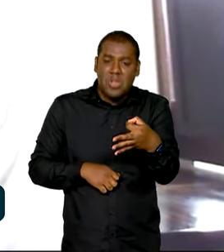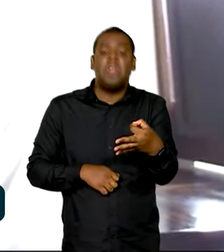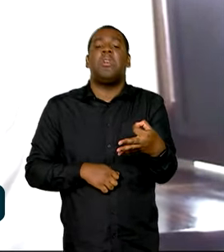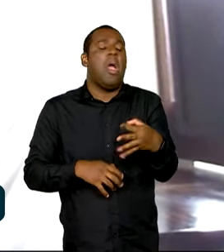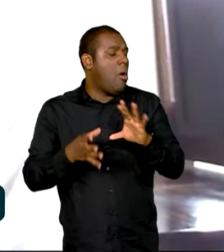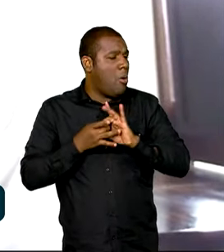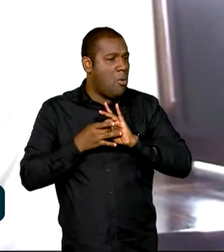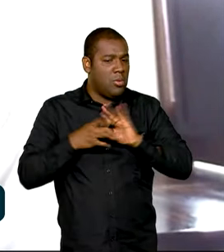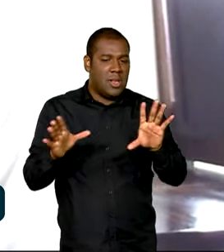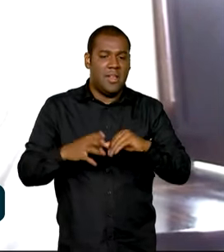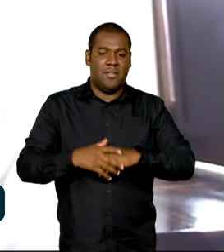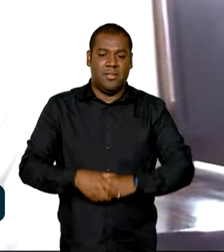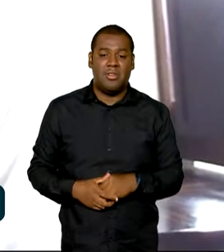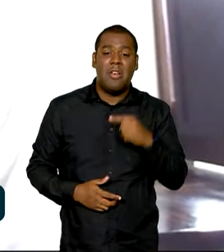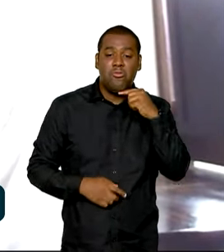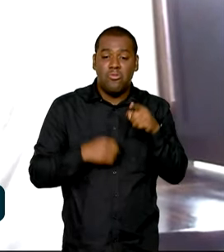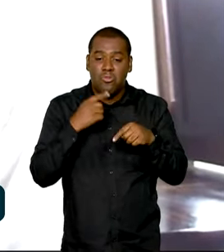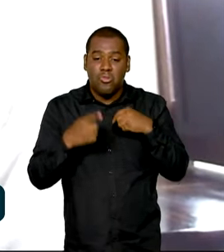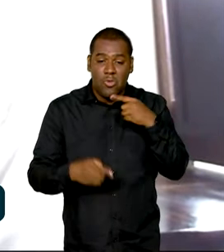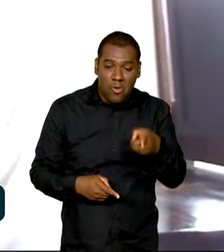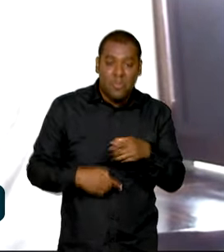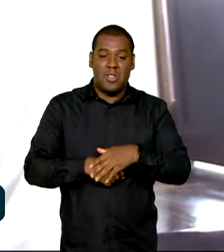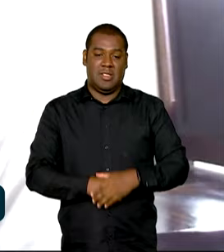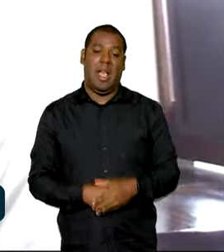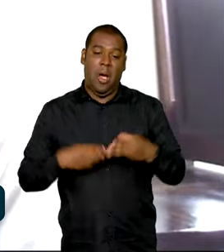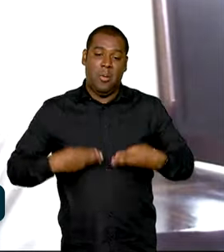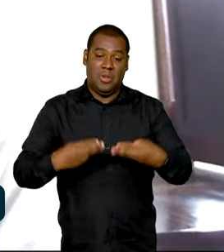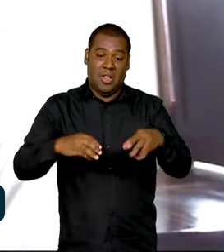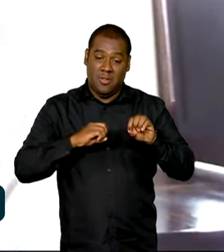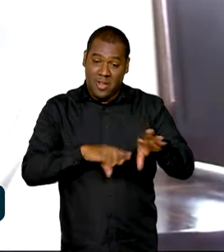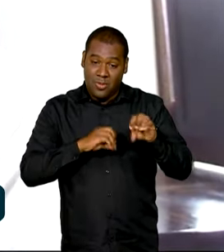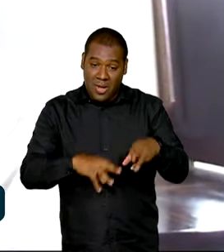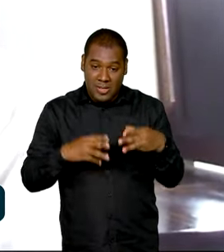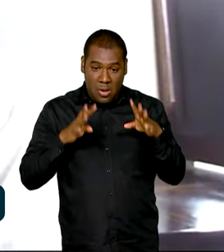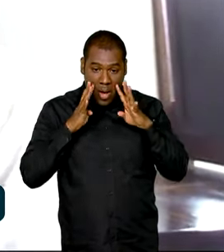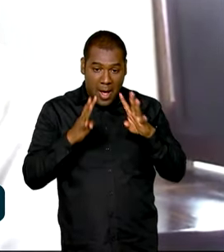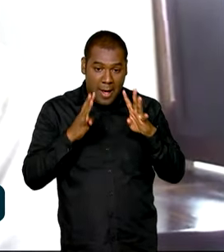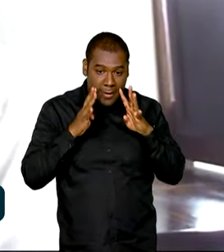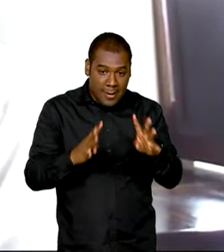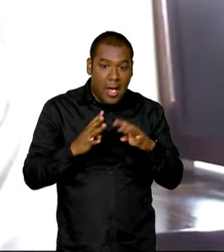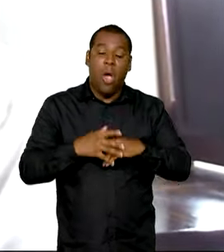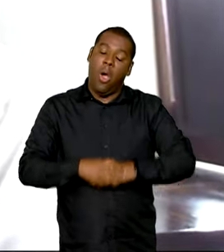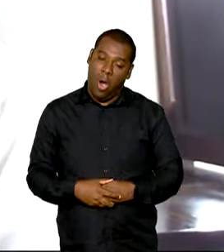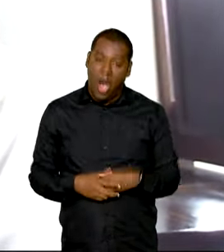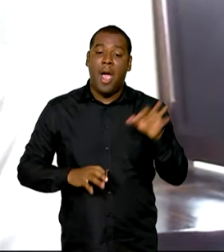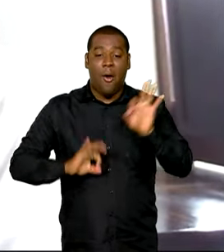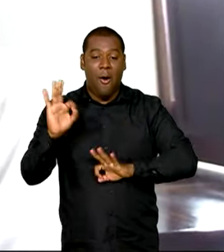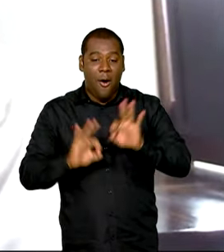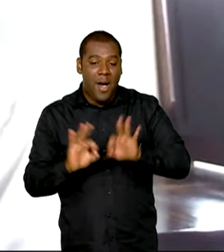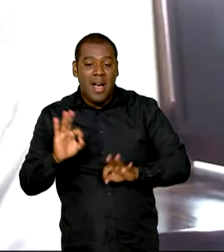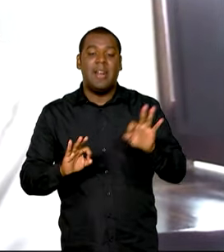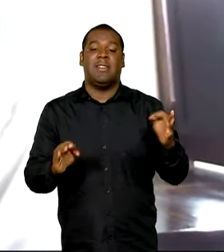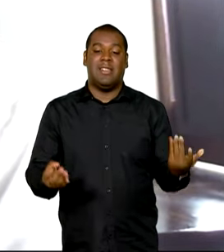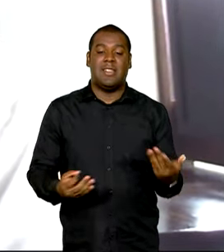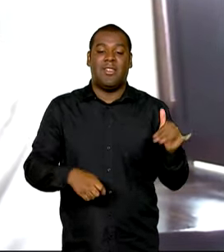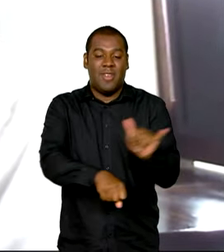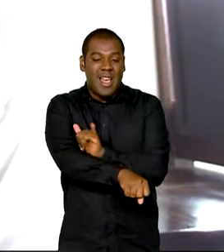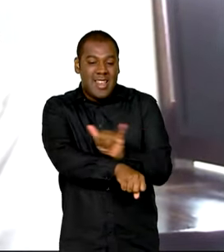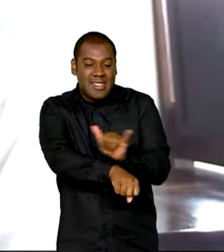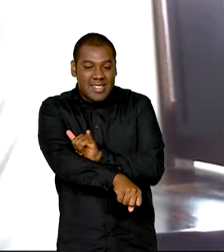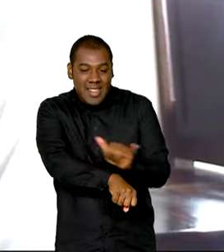algo que tem dúvida. A gente vai olhar com muita atenção cada sugestão para montar uma ferramenta que seja mais útil e